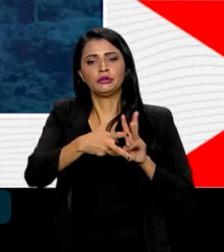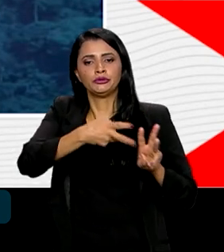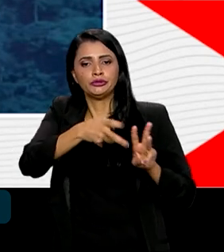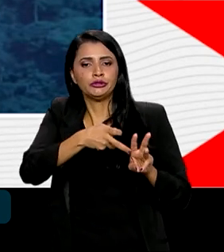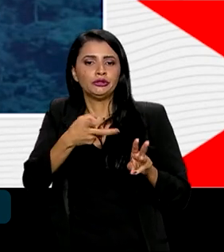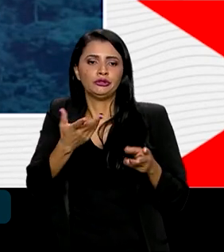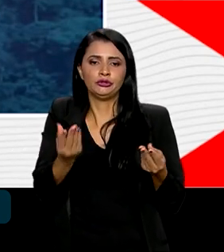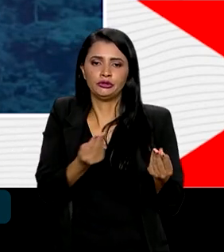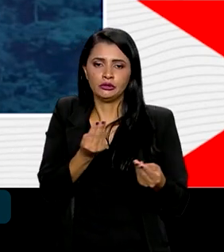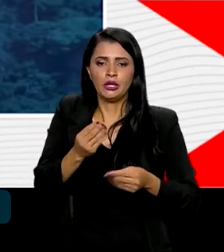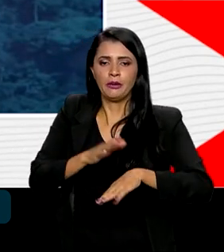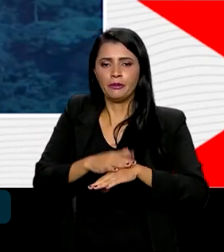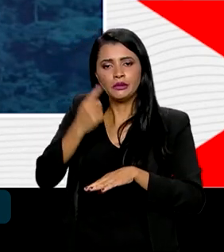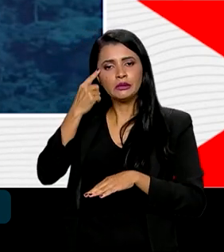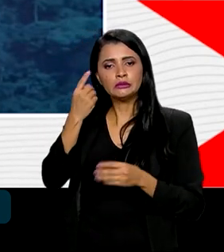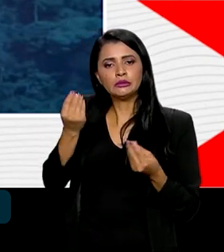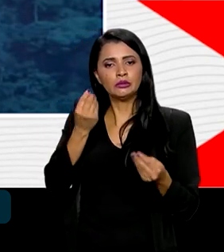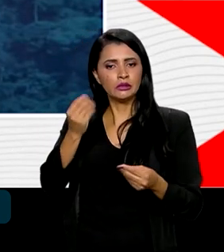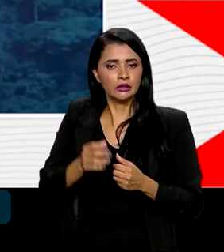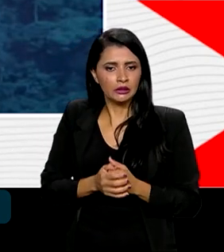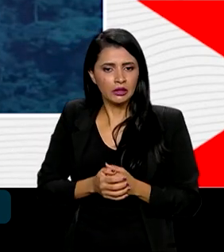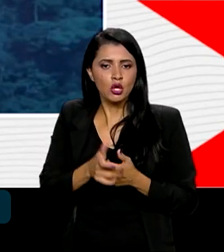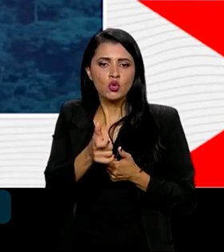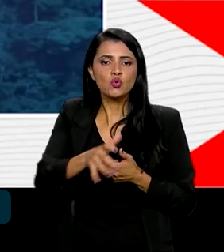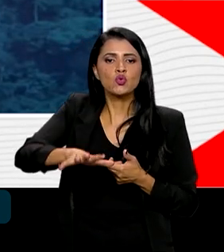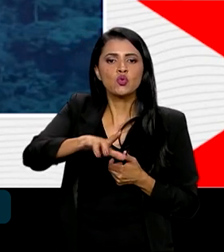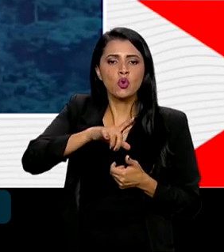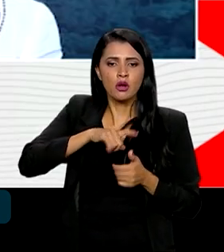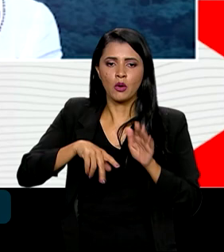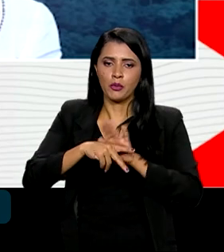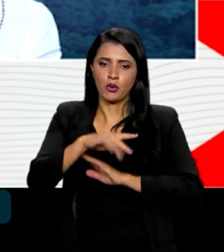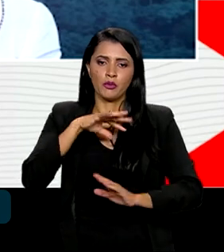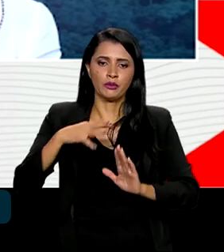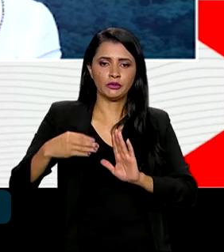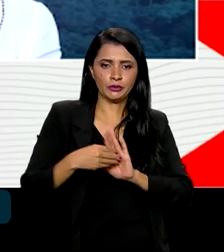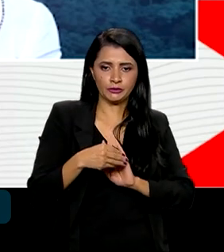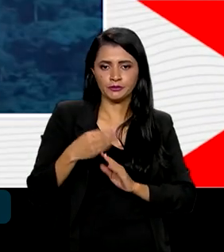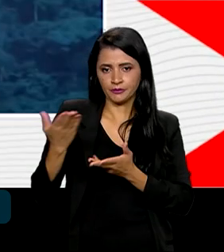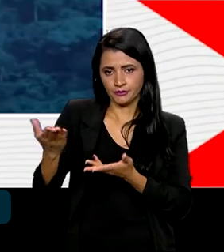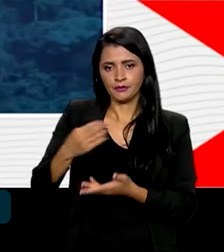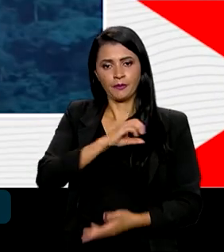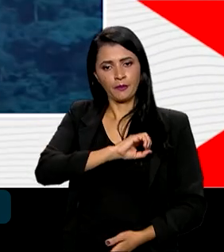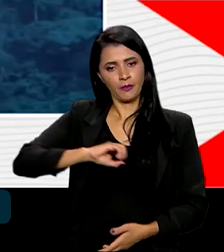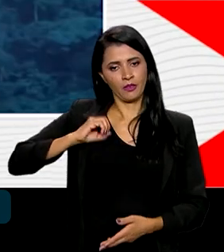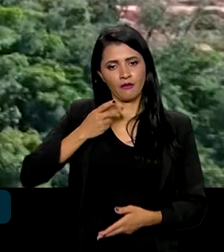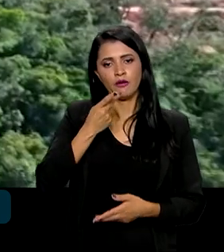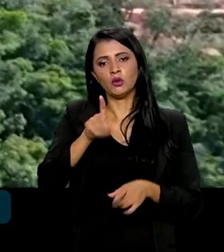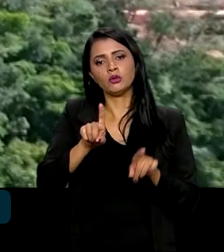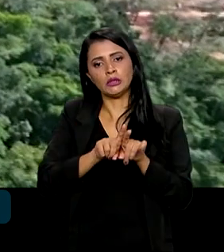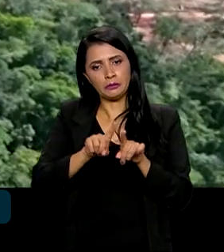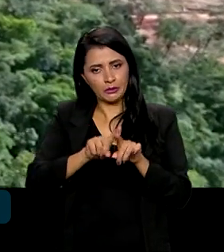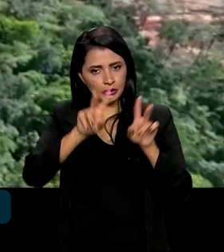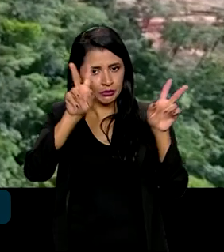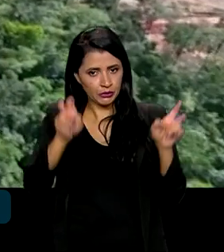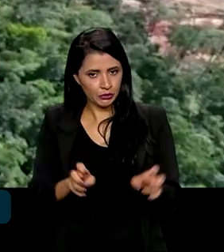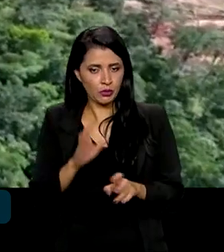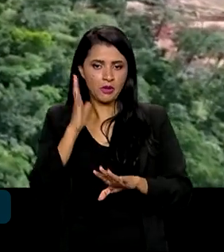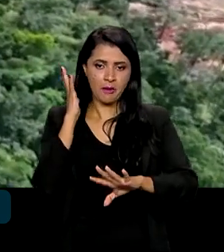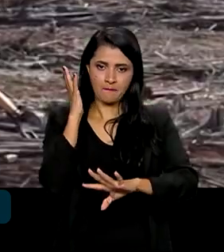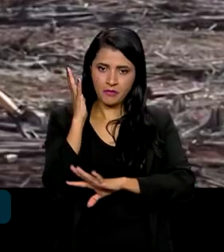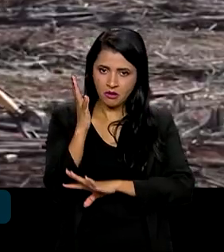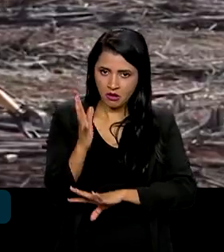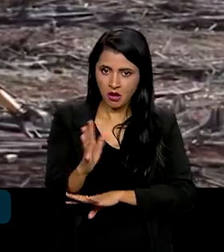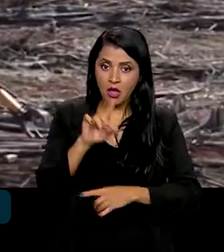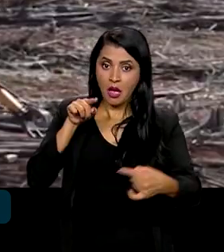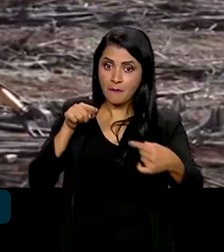quando se pensa na região amazônica. Marina Silva também falou sobre desmatamento e a